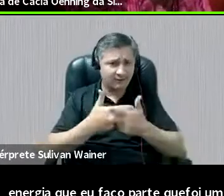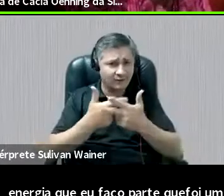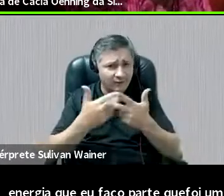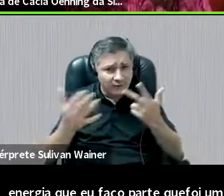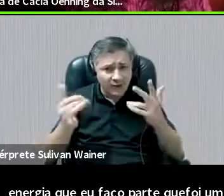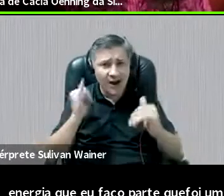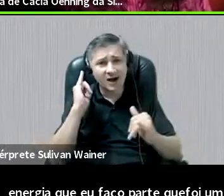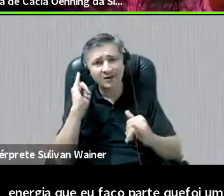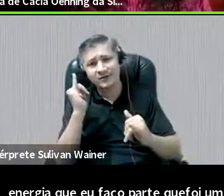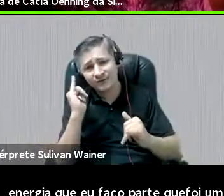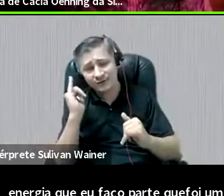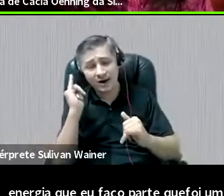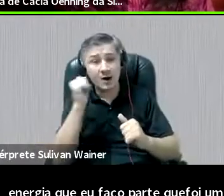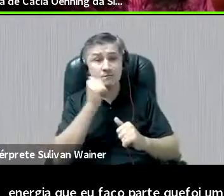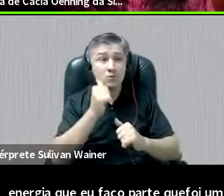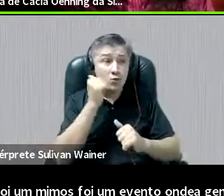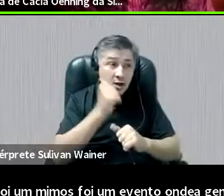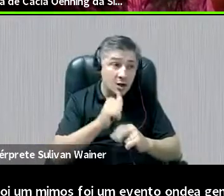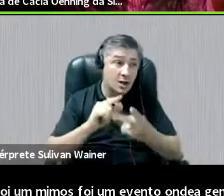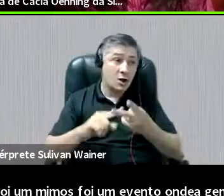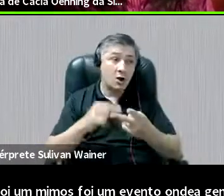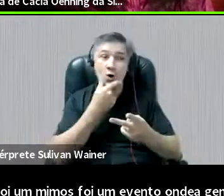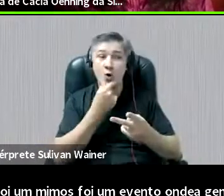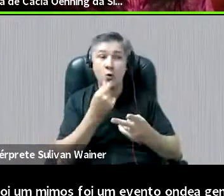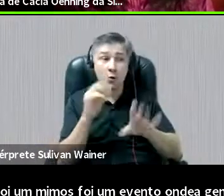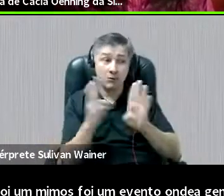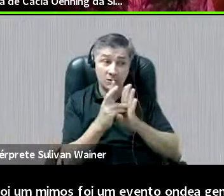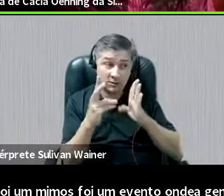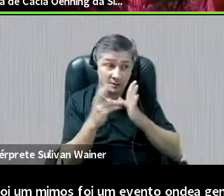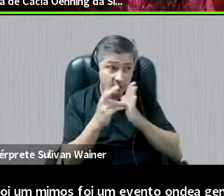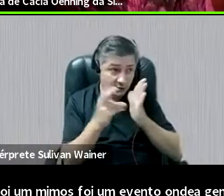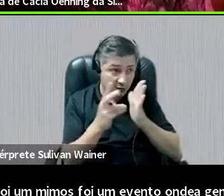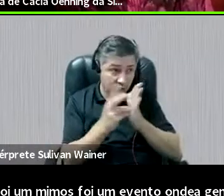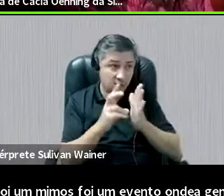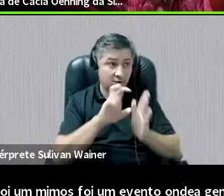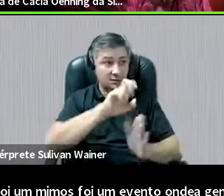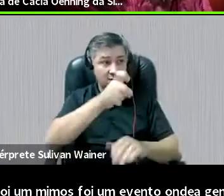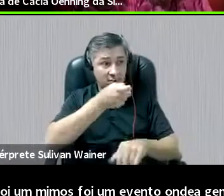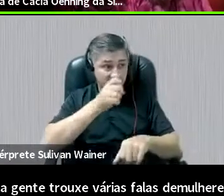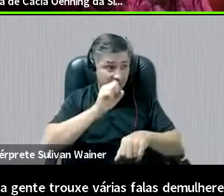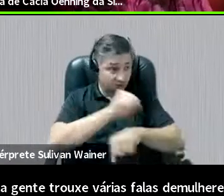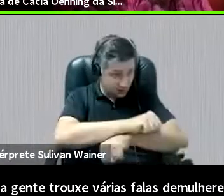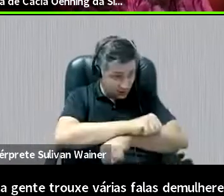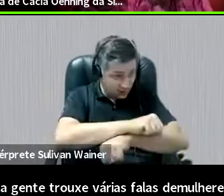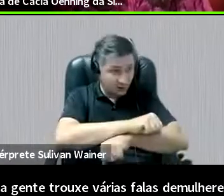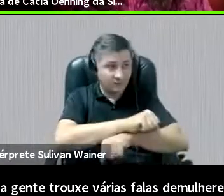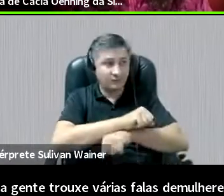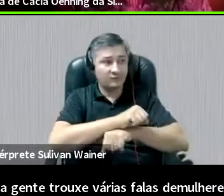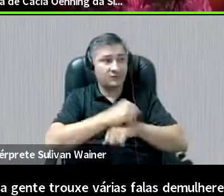mulheres e homens indígenas, quilombolas, negros,